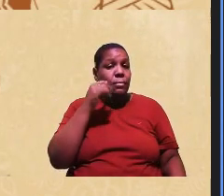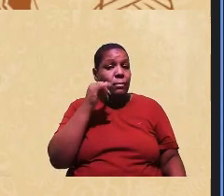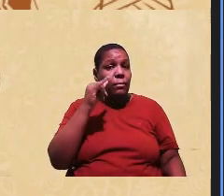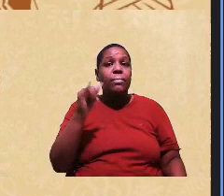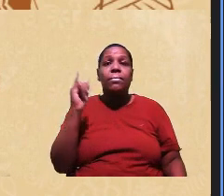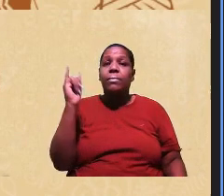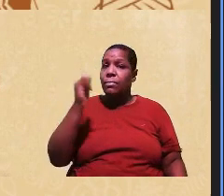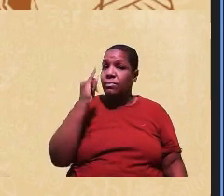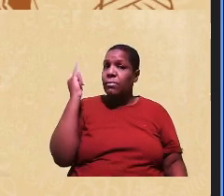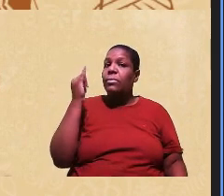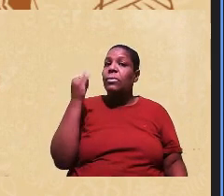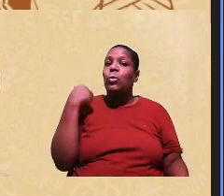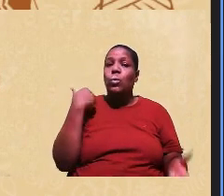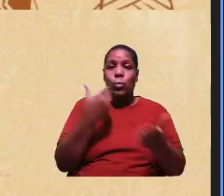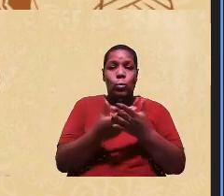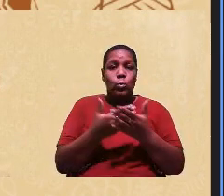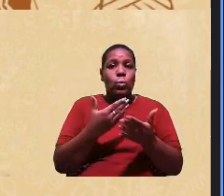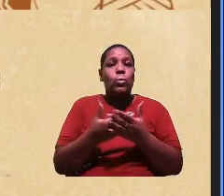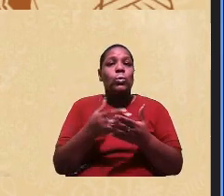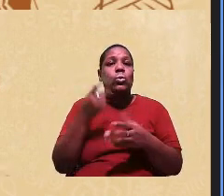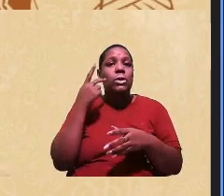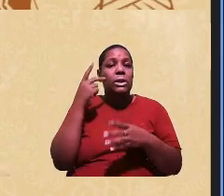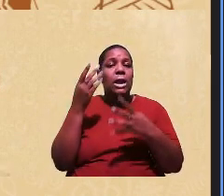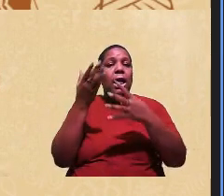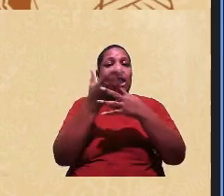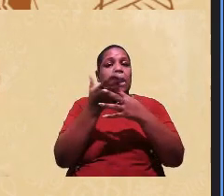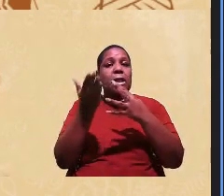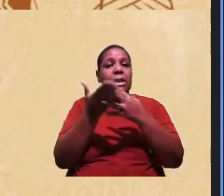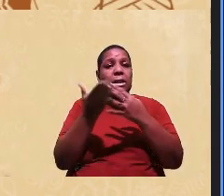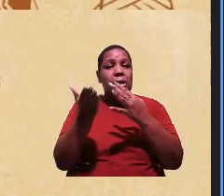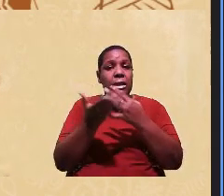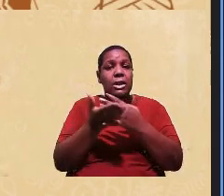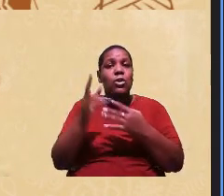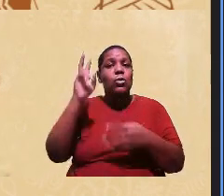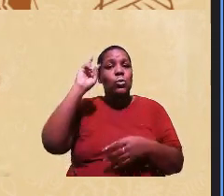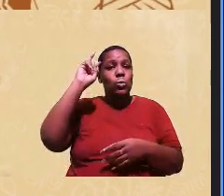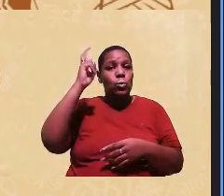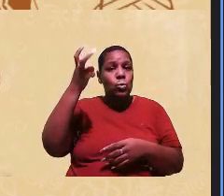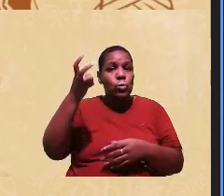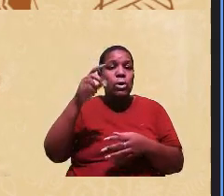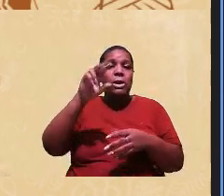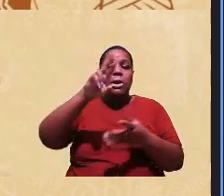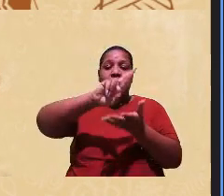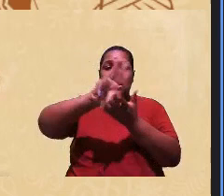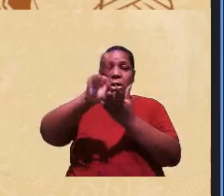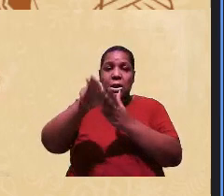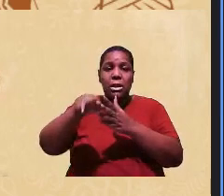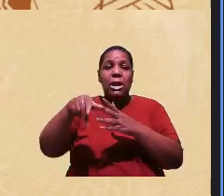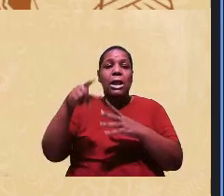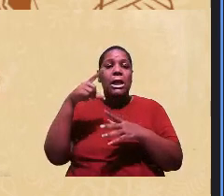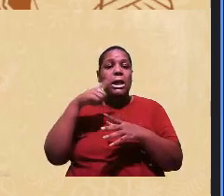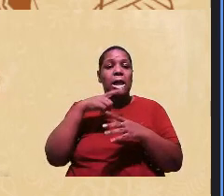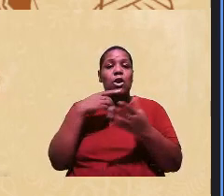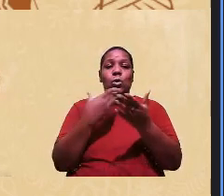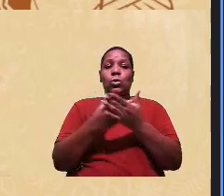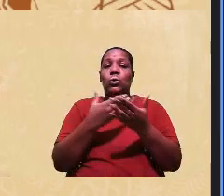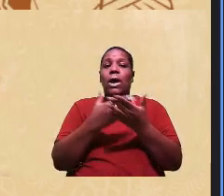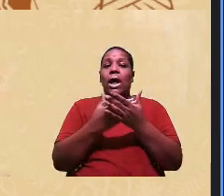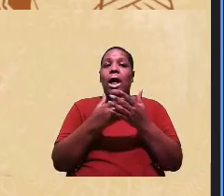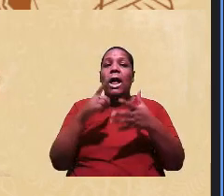os estudos de interseccionalidade interculturalidade os estudos latino-americanos